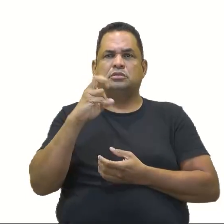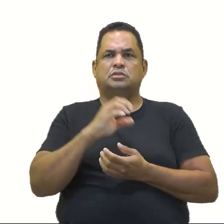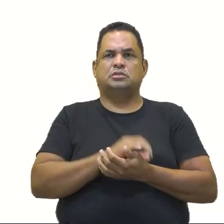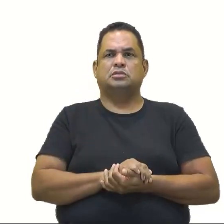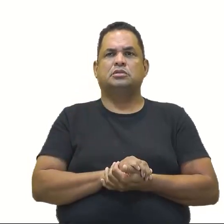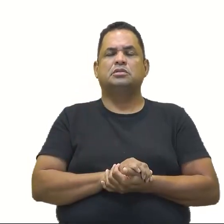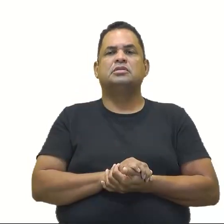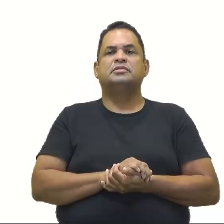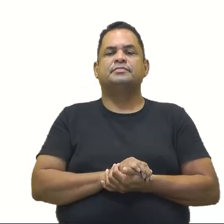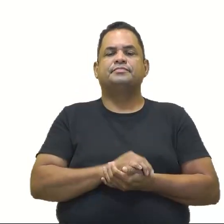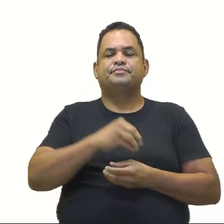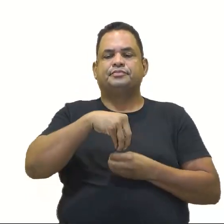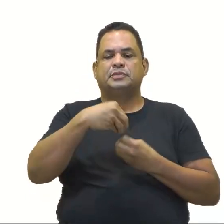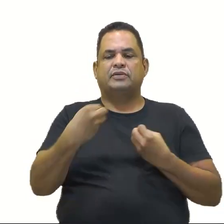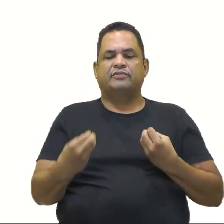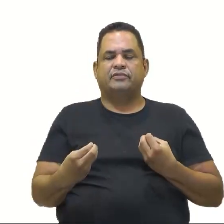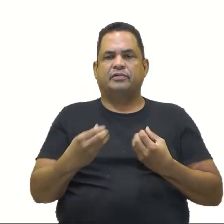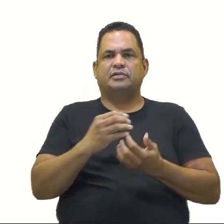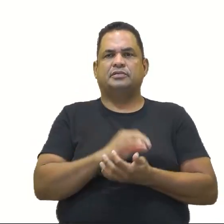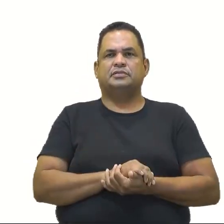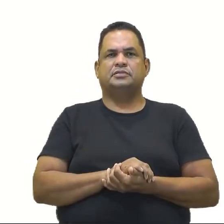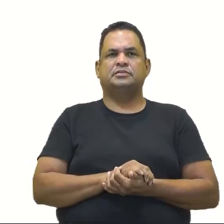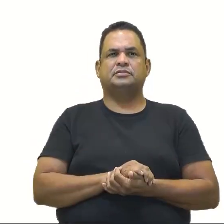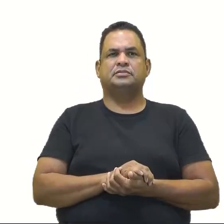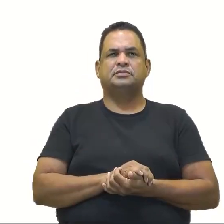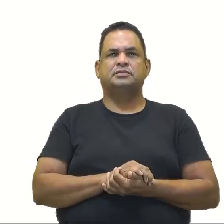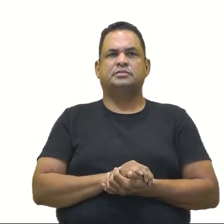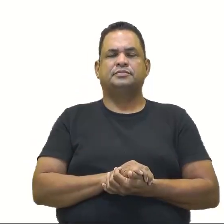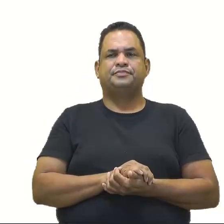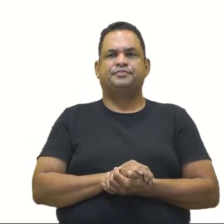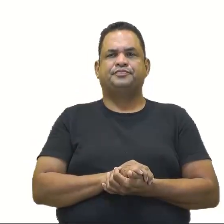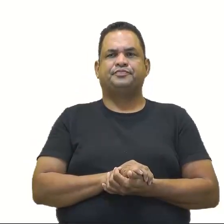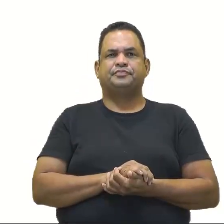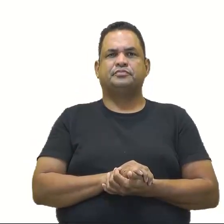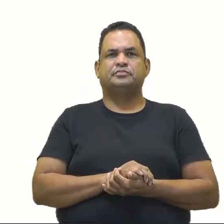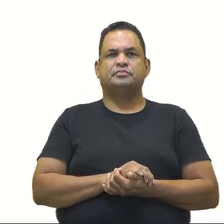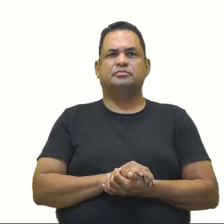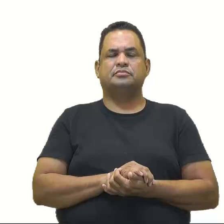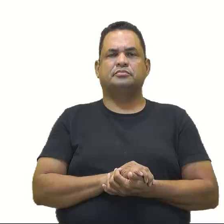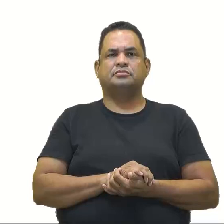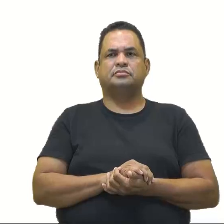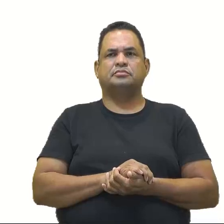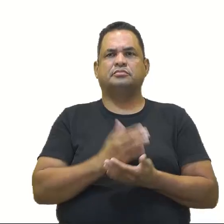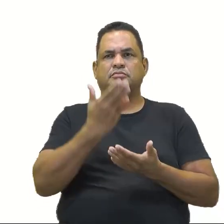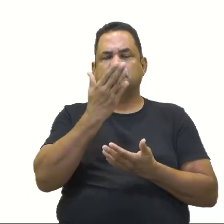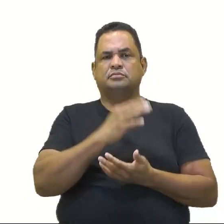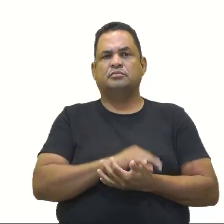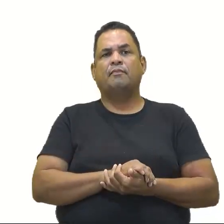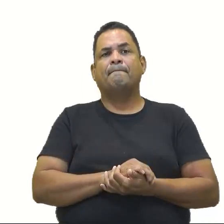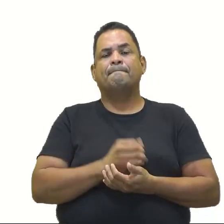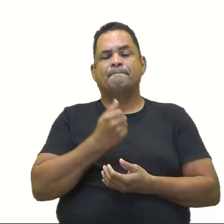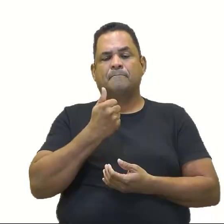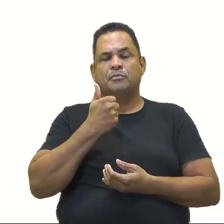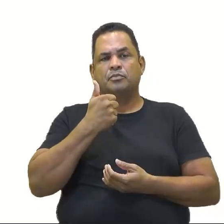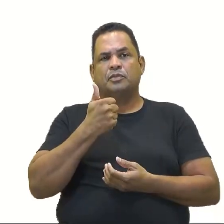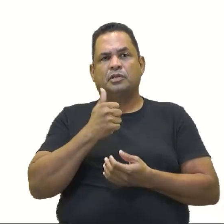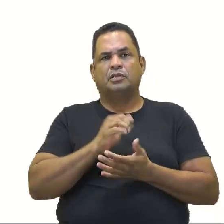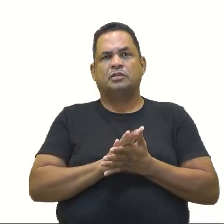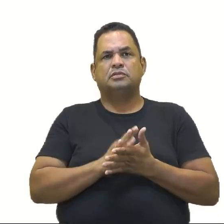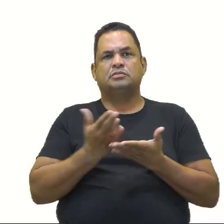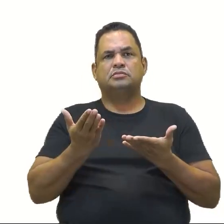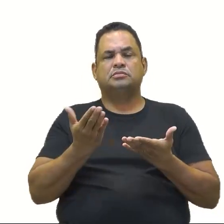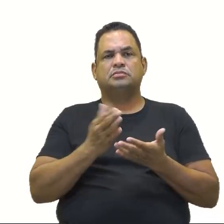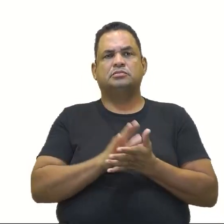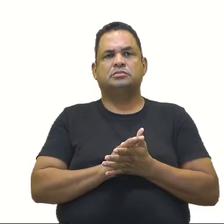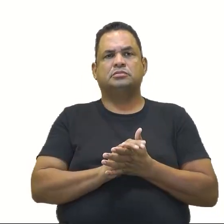15? Não. Não, né? Então tem a ver com o sinalzinho de menor ou igual e só menor, tá? Vamos determinar agora.